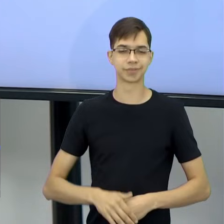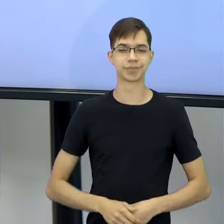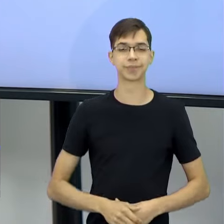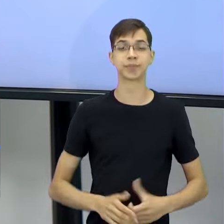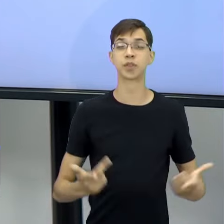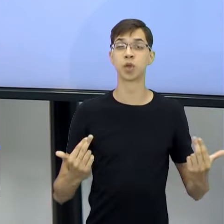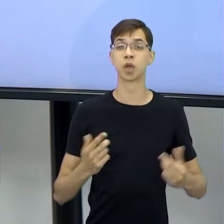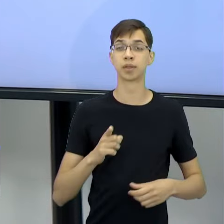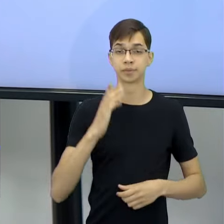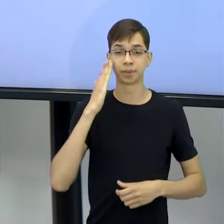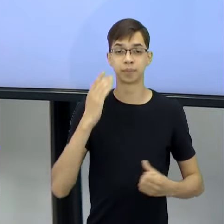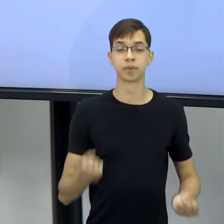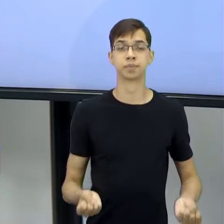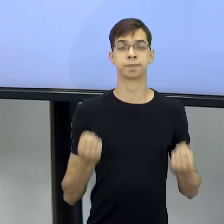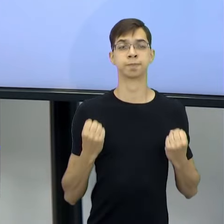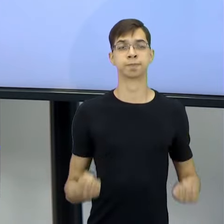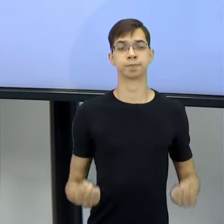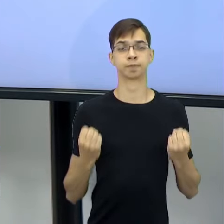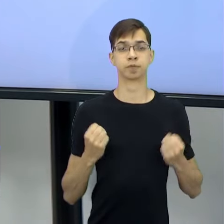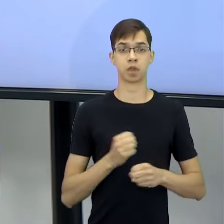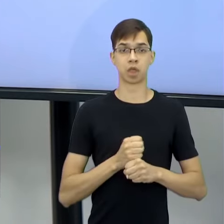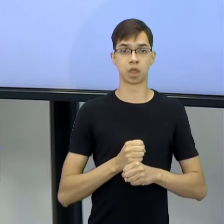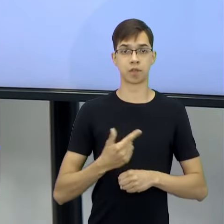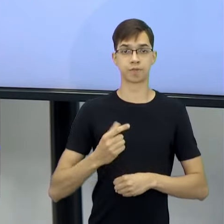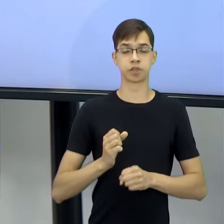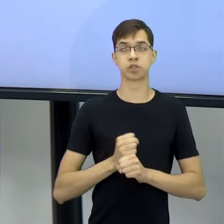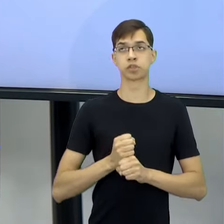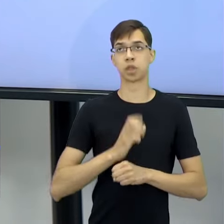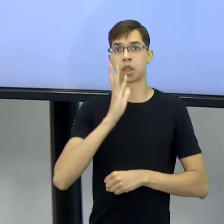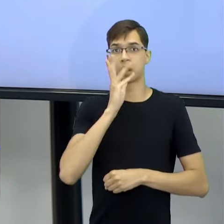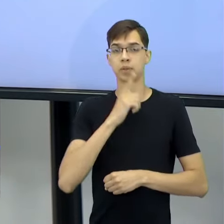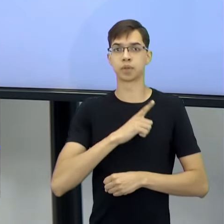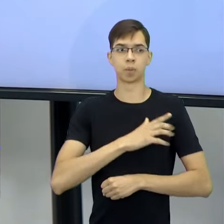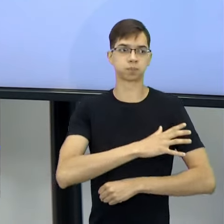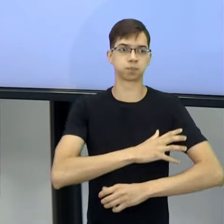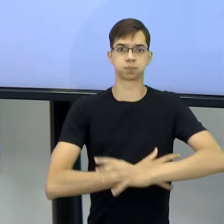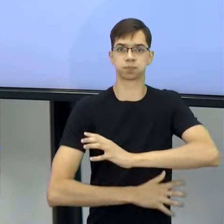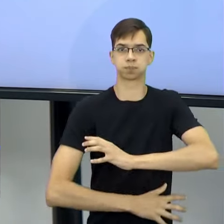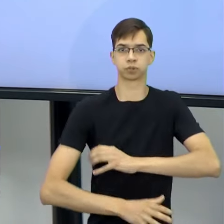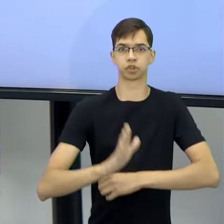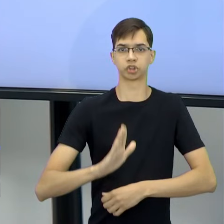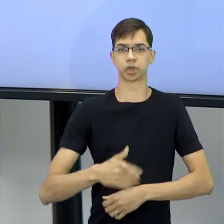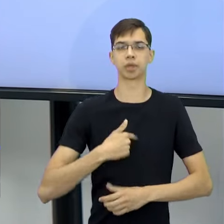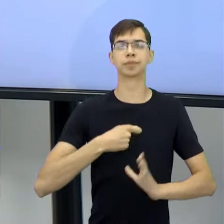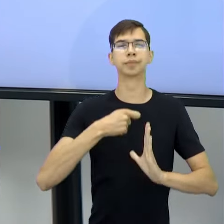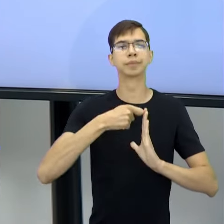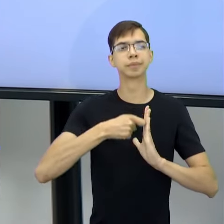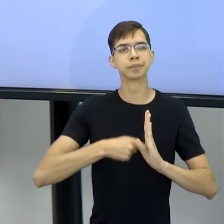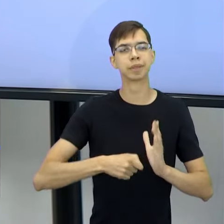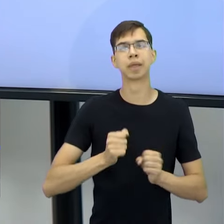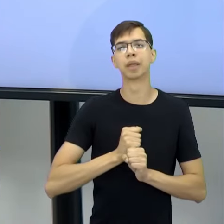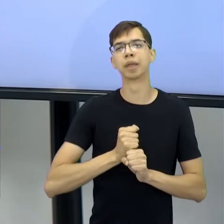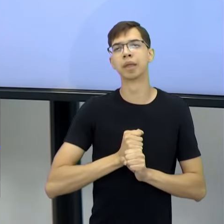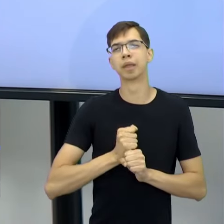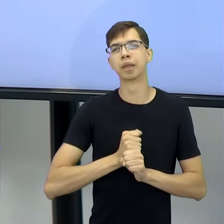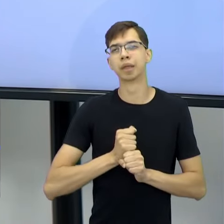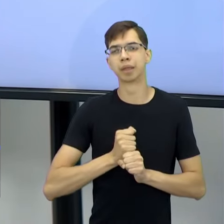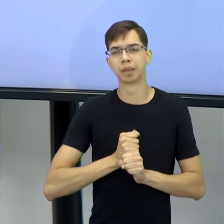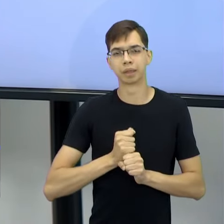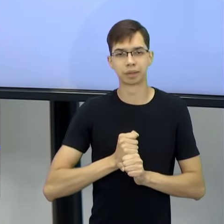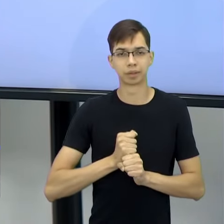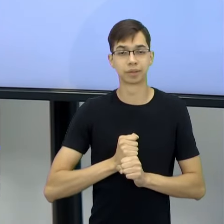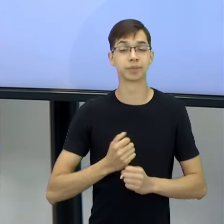peso, levanta peso, levanta peso, depois de 20 anos ele vai estar todo bombado. Então, ou eu escrevi textos ao longo de muito tempo. Então, é normal sair um texto assim